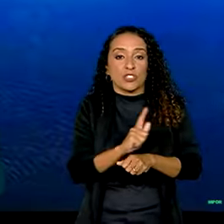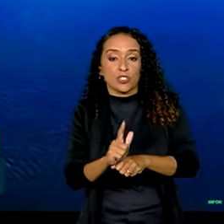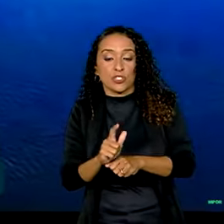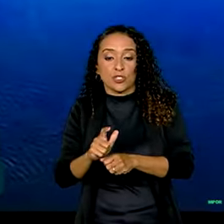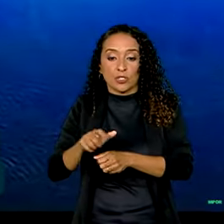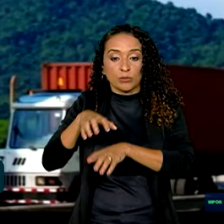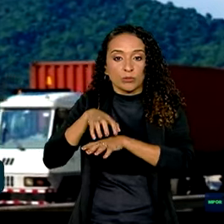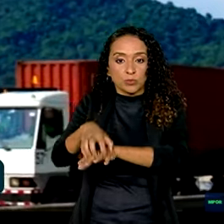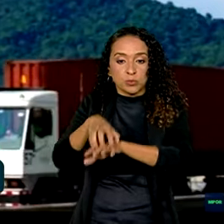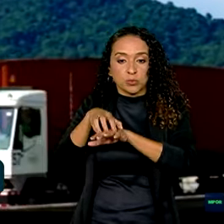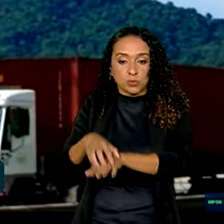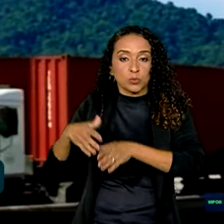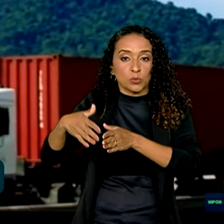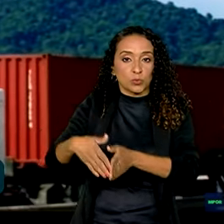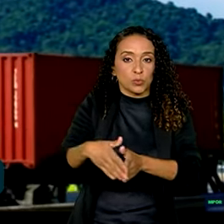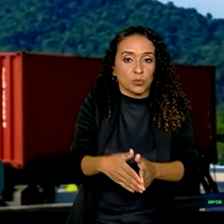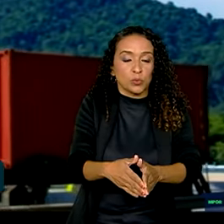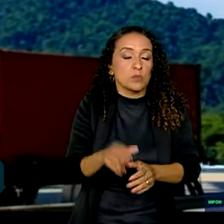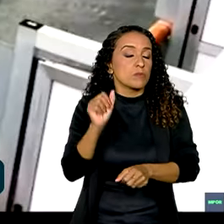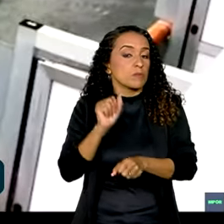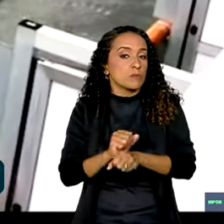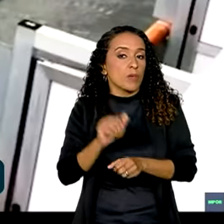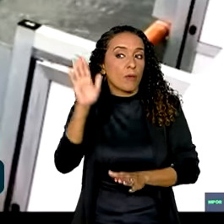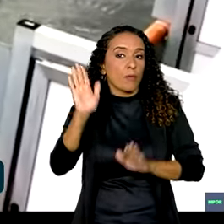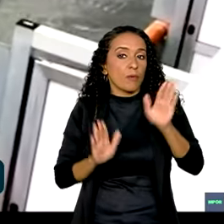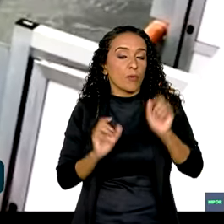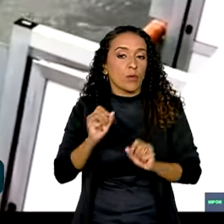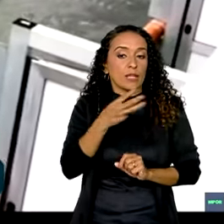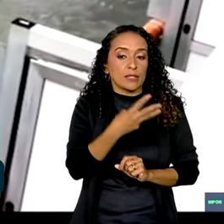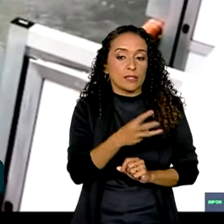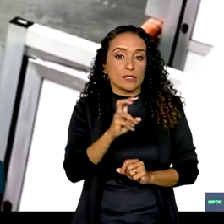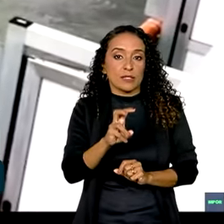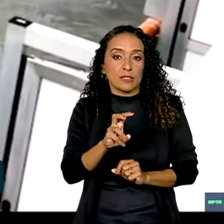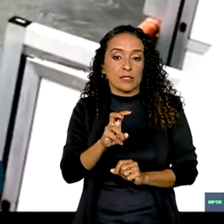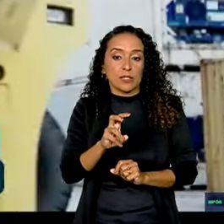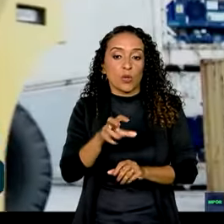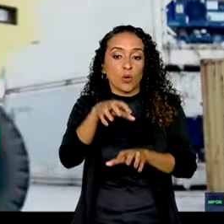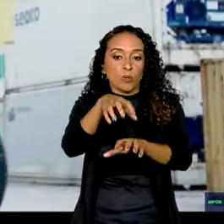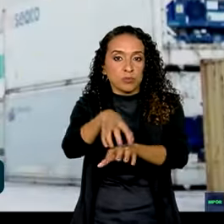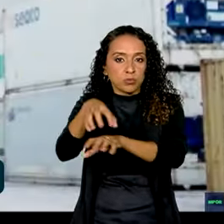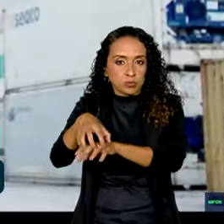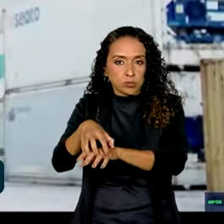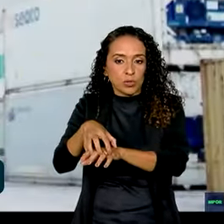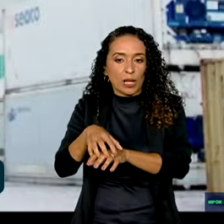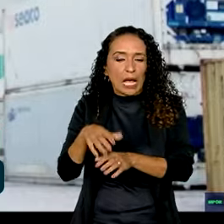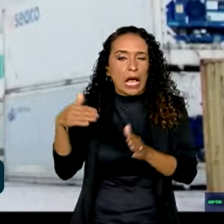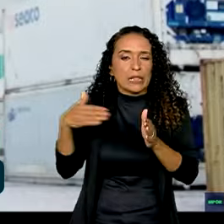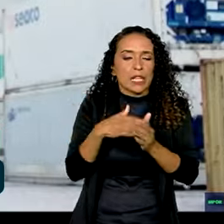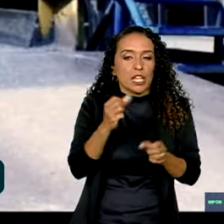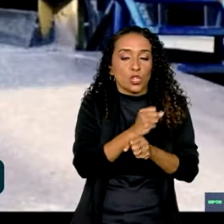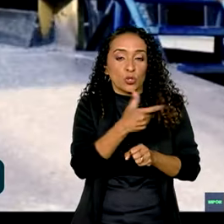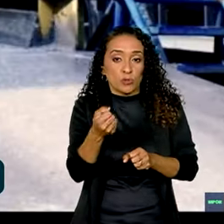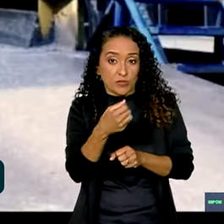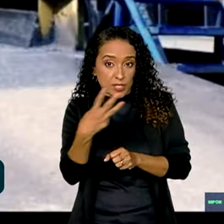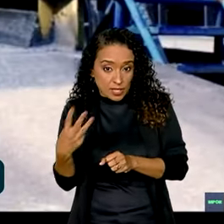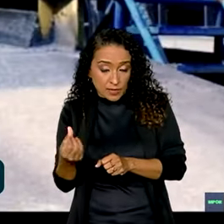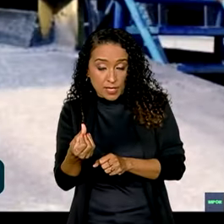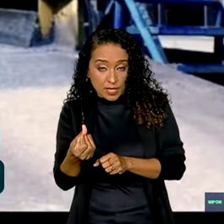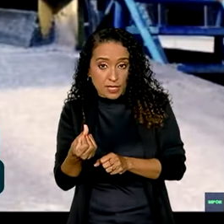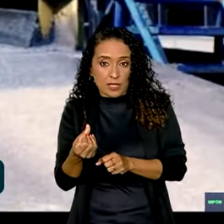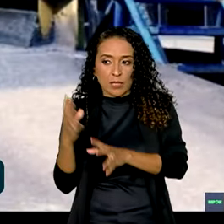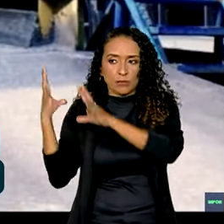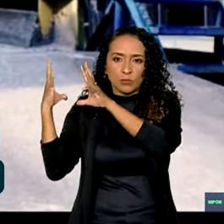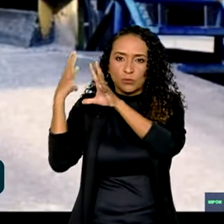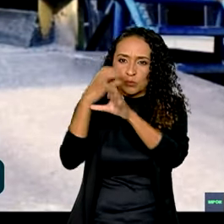de Transportes Aquaviários espera leiloar 35 terminais até 2026, somando